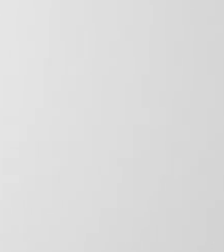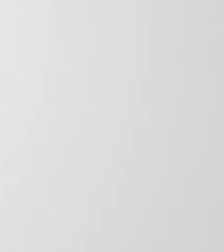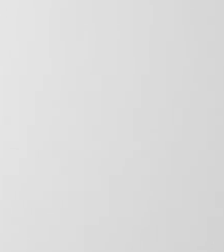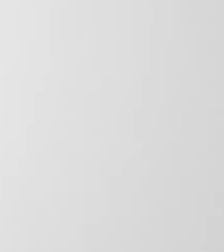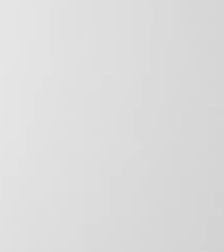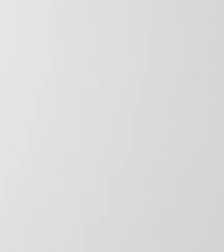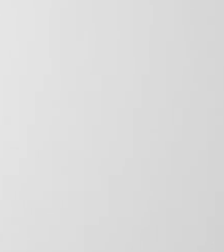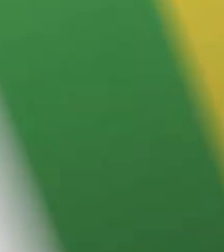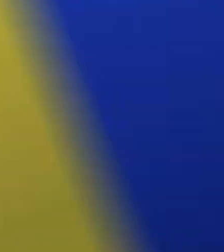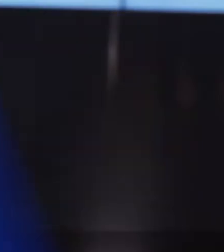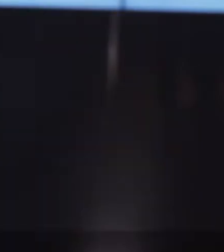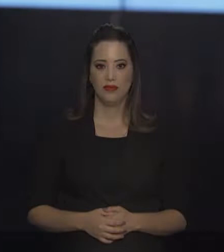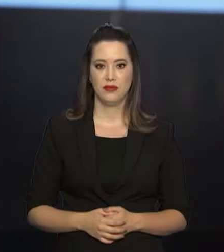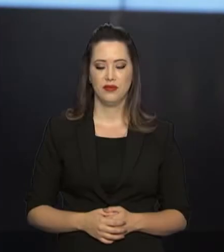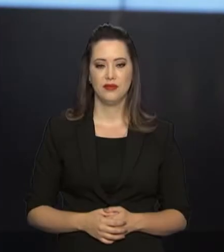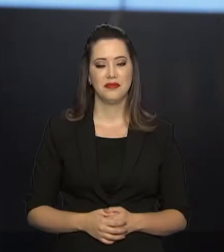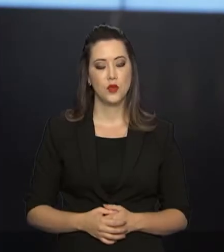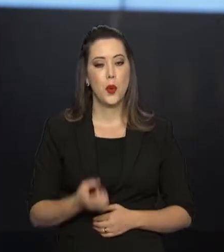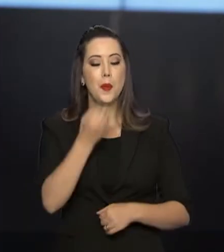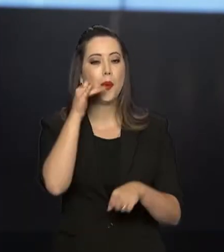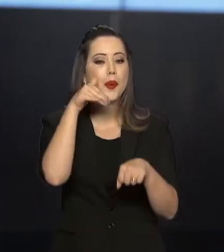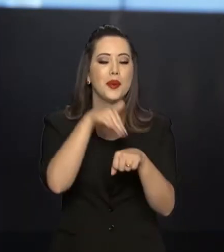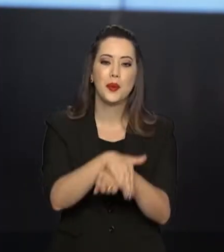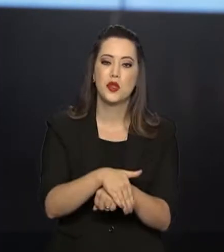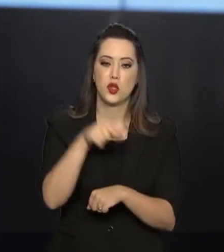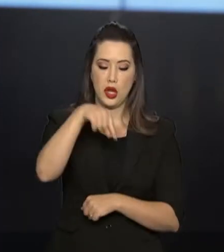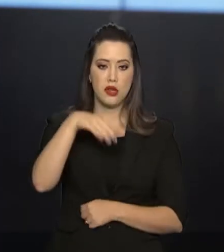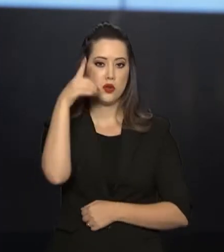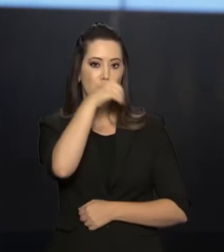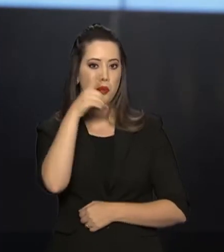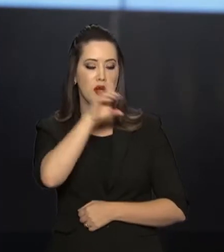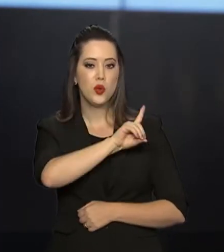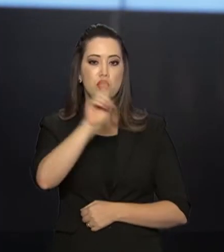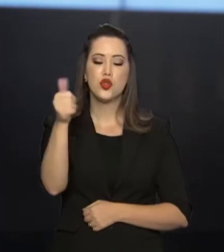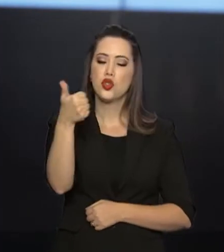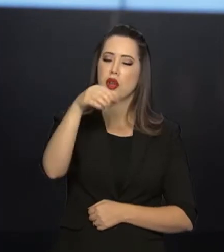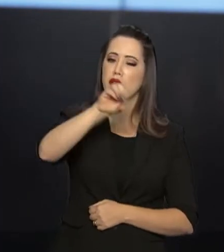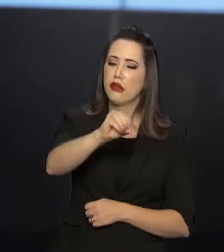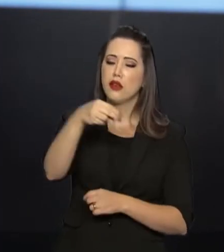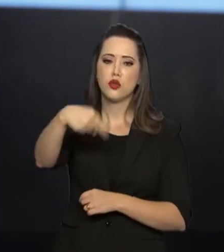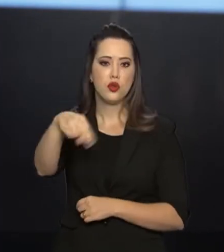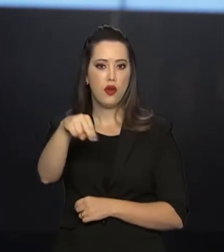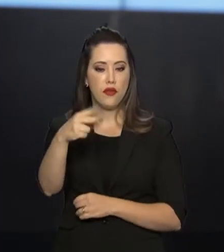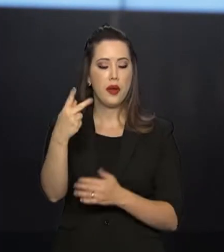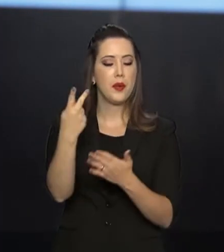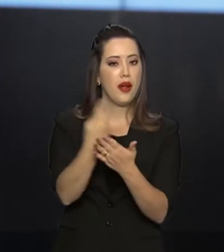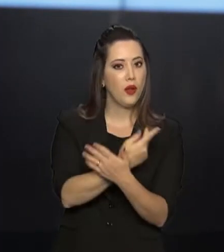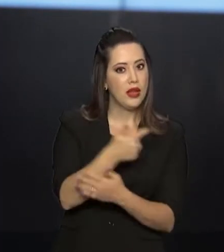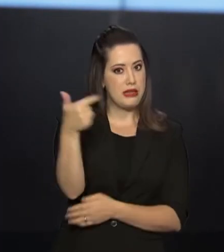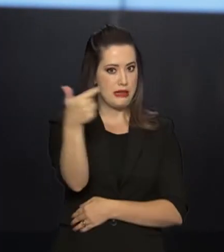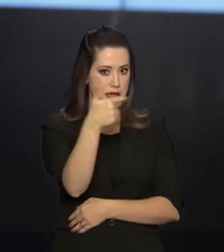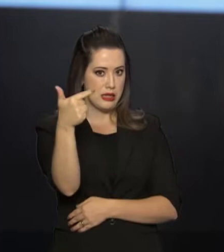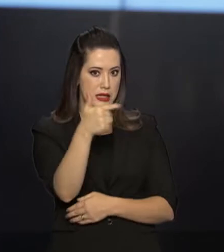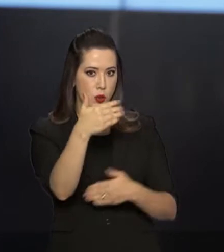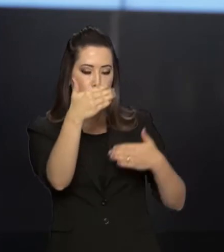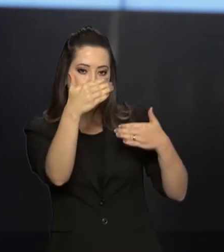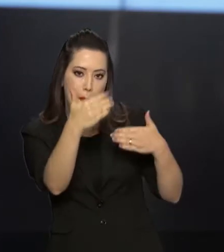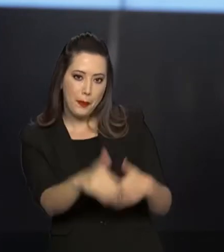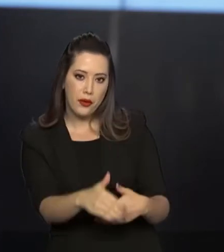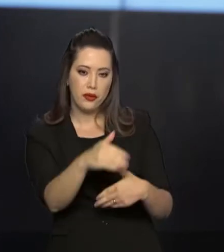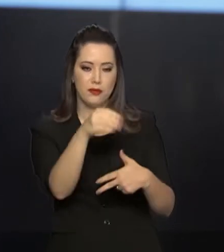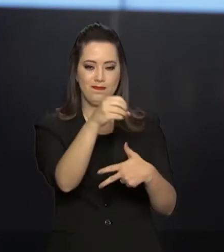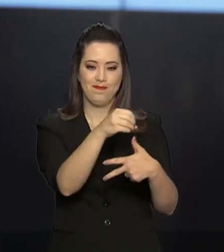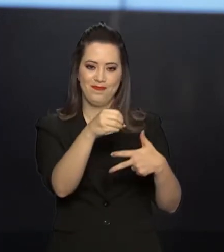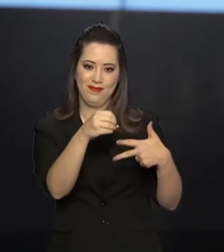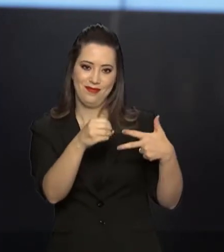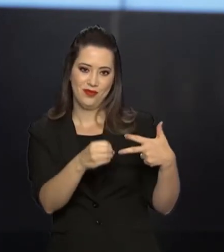Abraham Weintraub. Boa noite. Nesse domingo, 10 de novembro, será realizada a segunda e última prova do